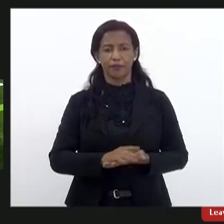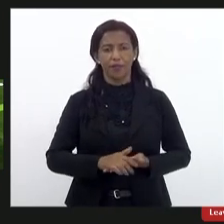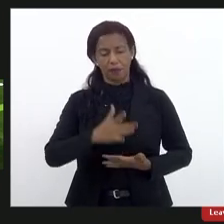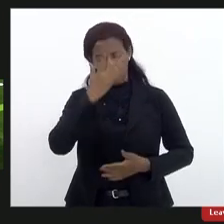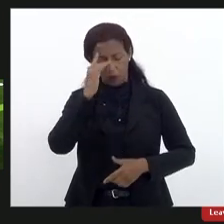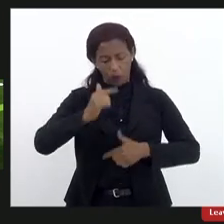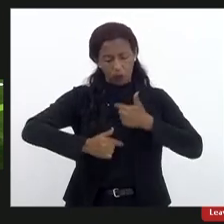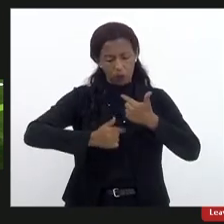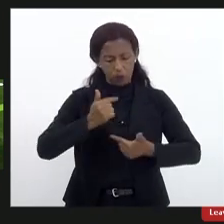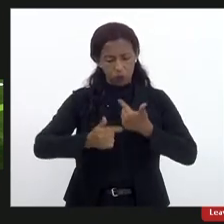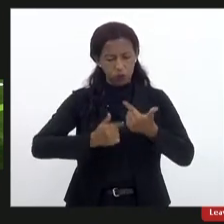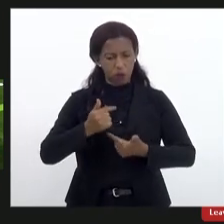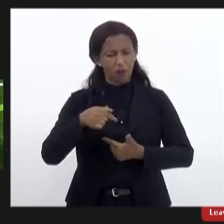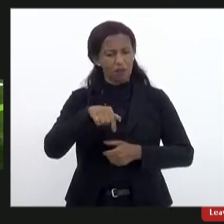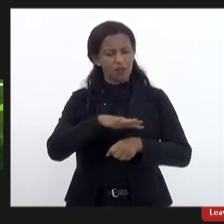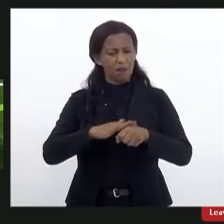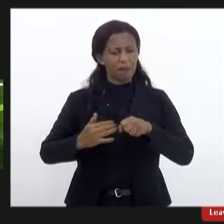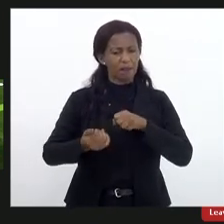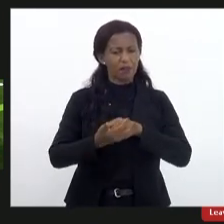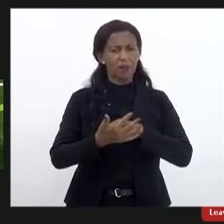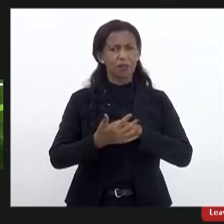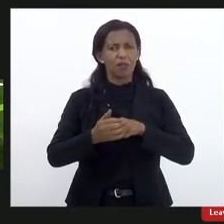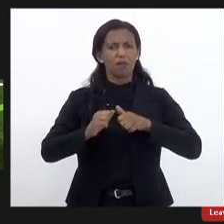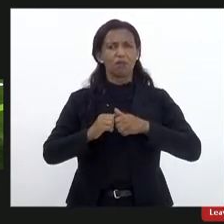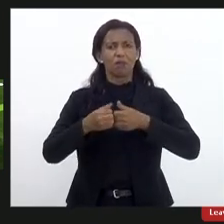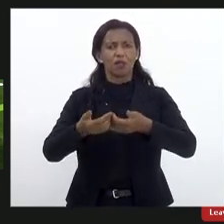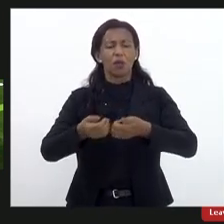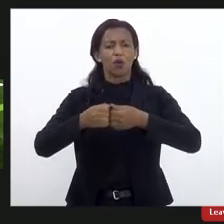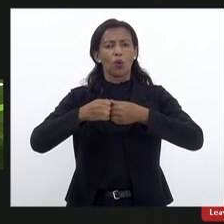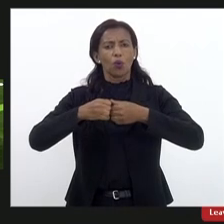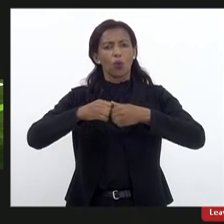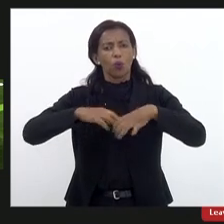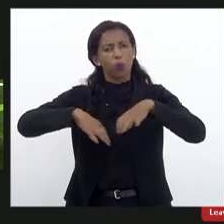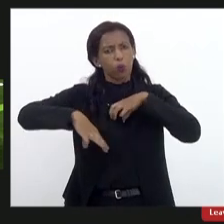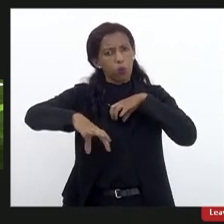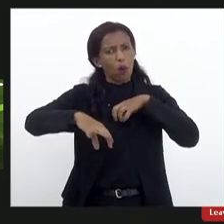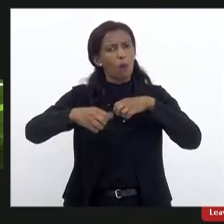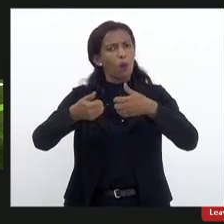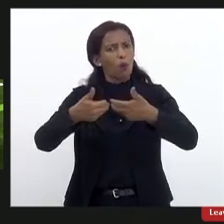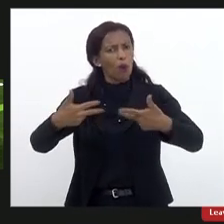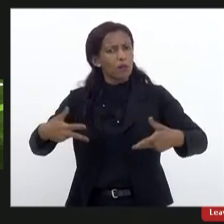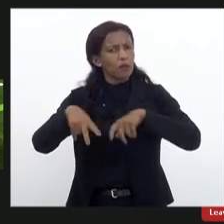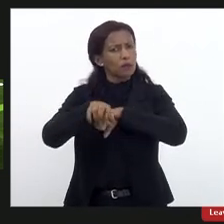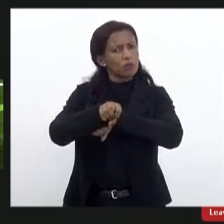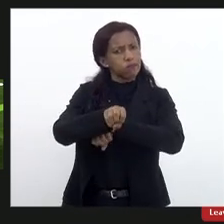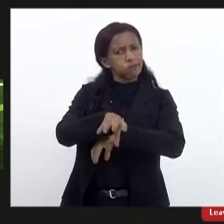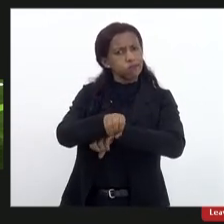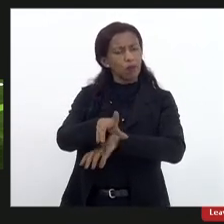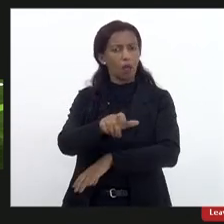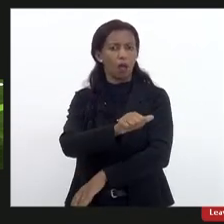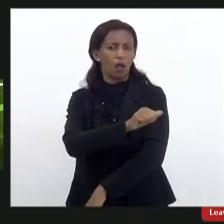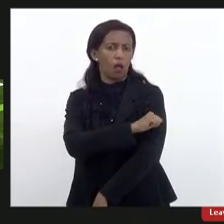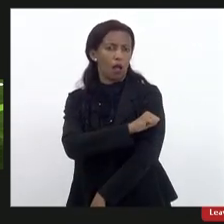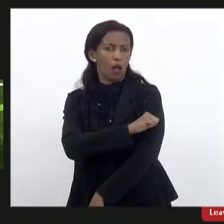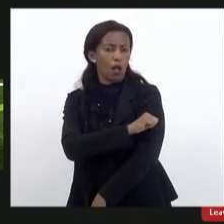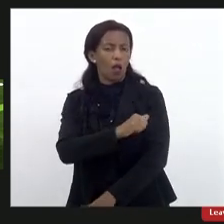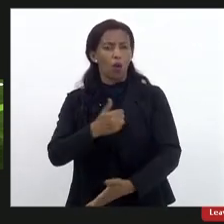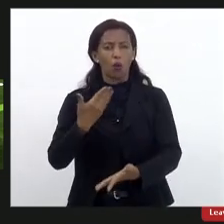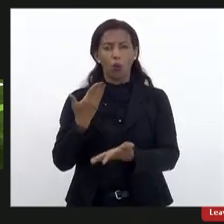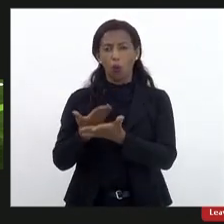oferecer uma educação de qualidade aos estudantes com aulas